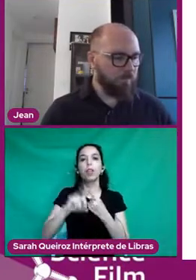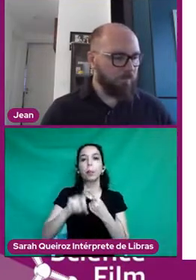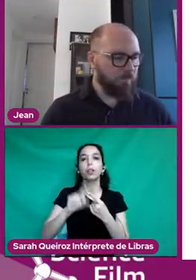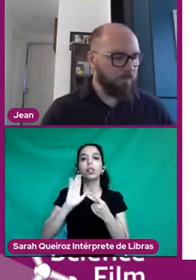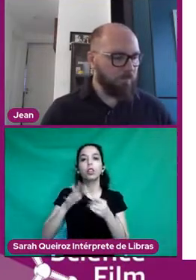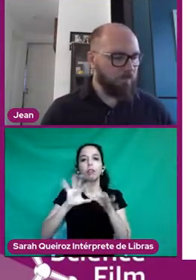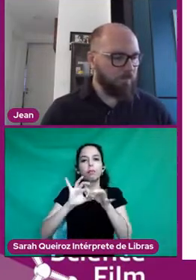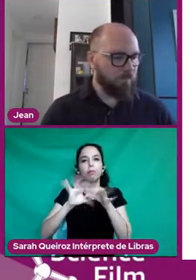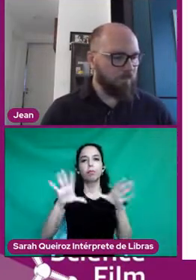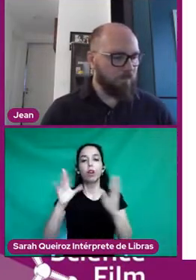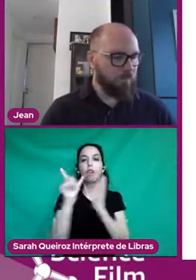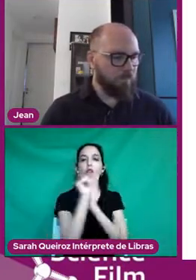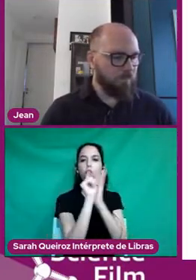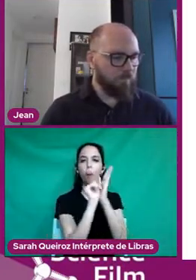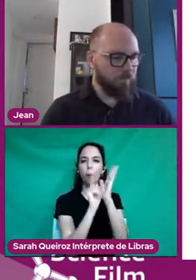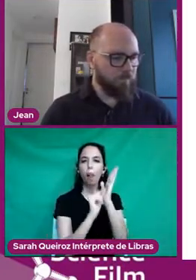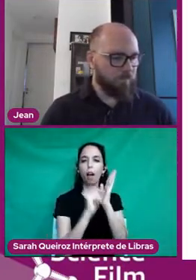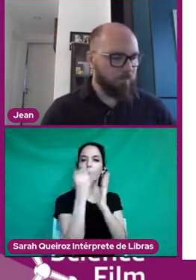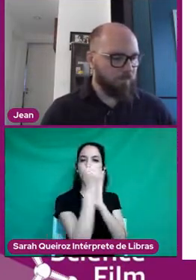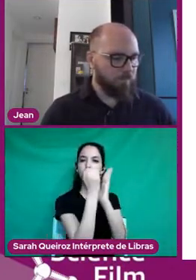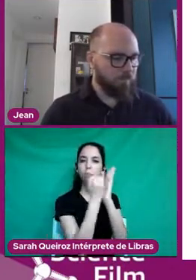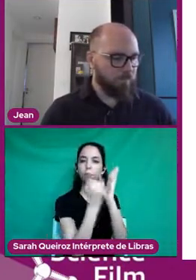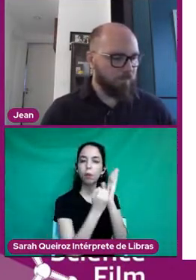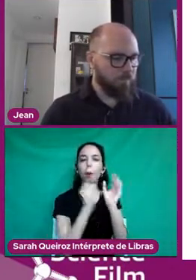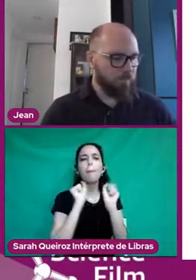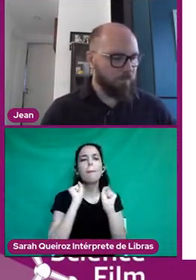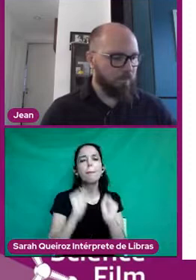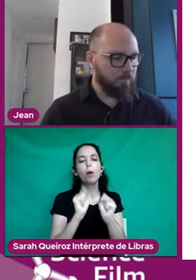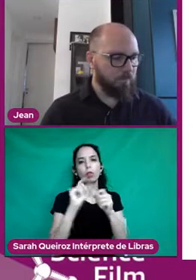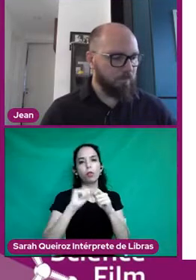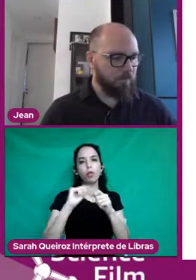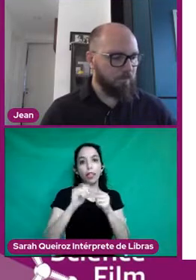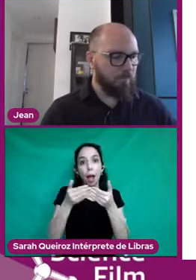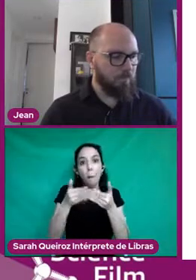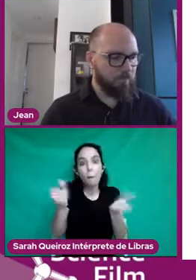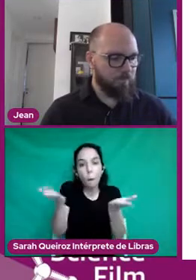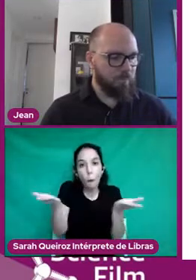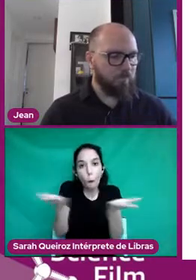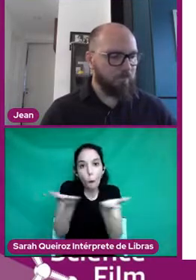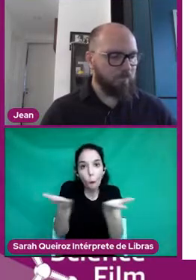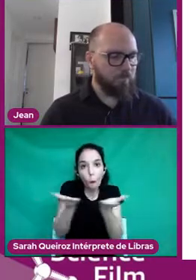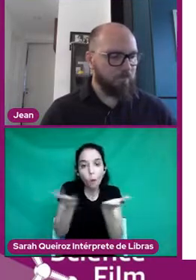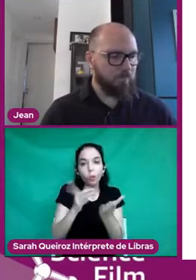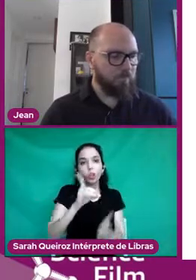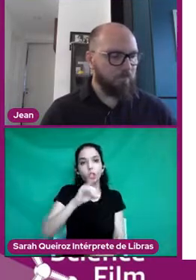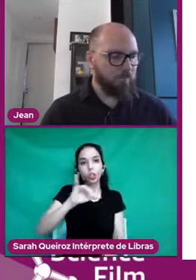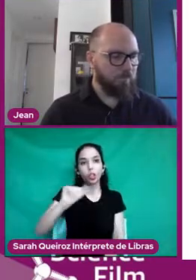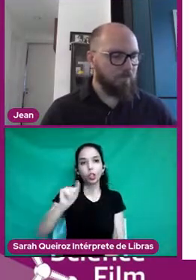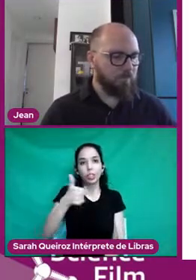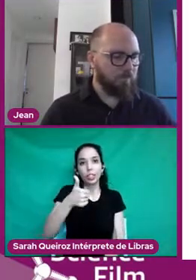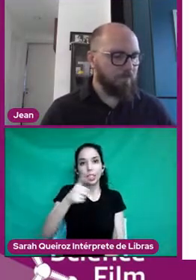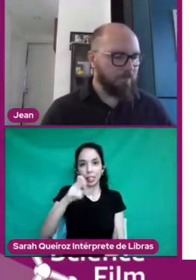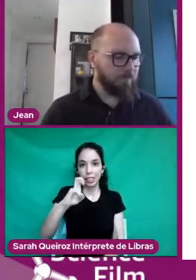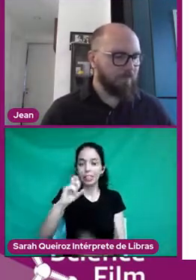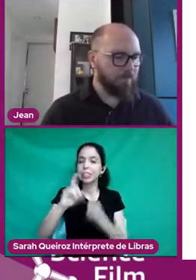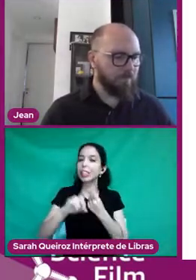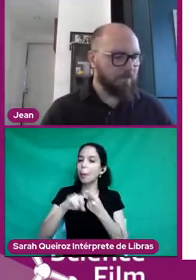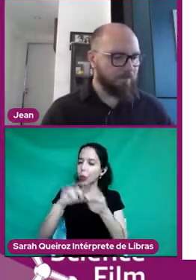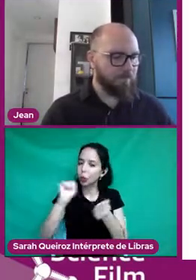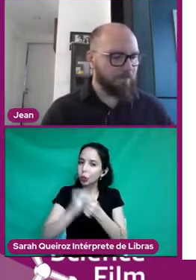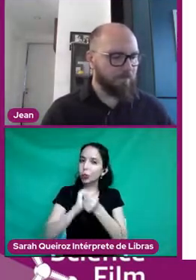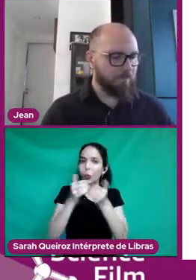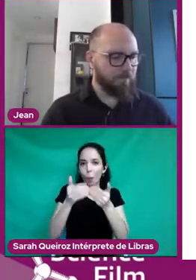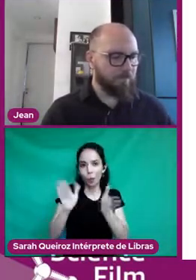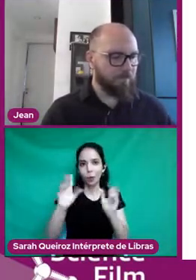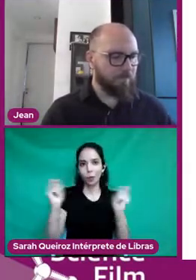o formulário de inscrição. As inscrições no Science abriram hoje, no dia 15 também, junto com a abertura do festival. Então,